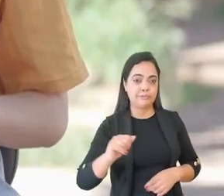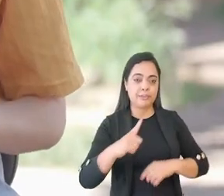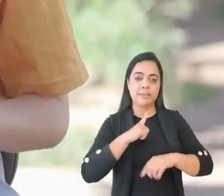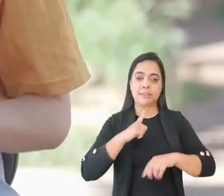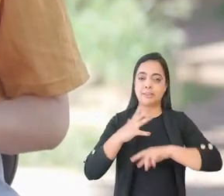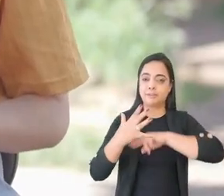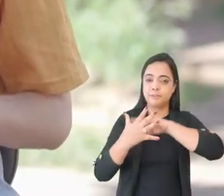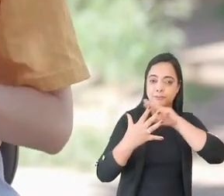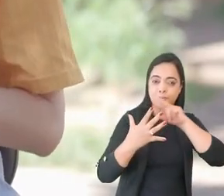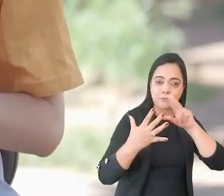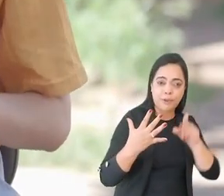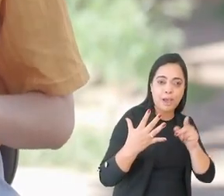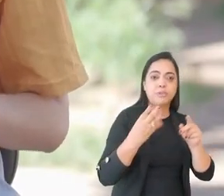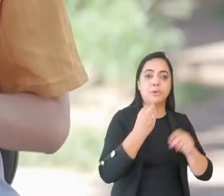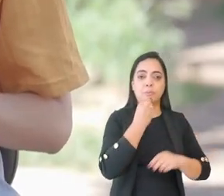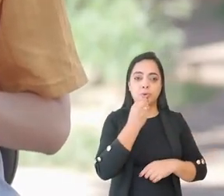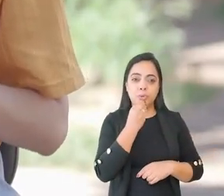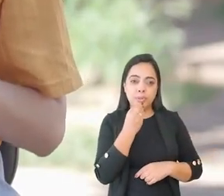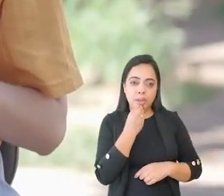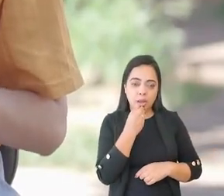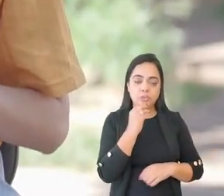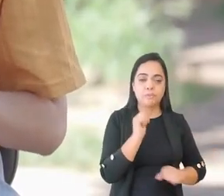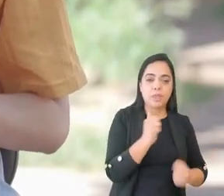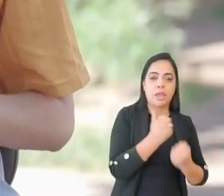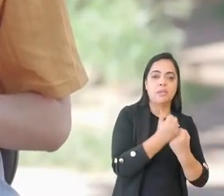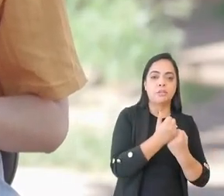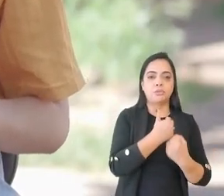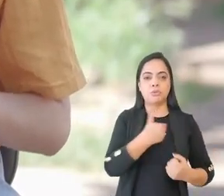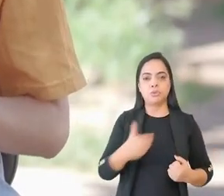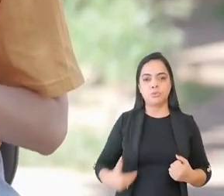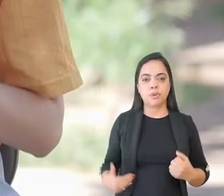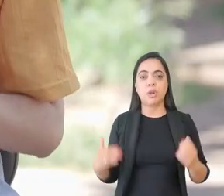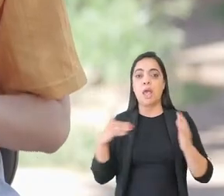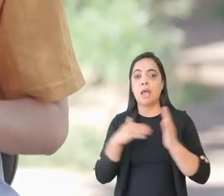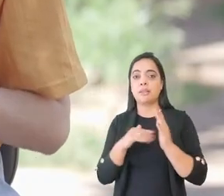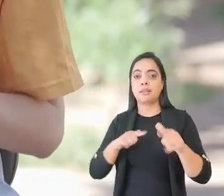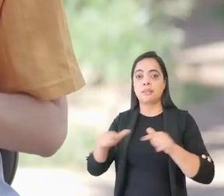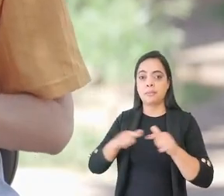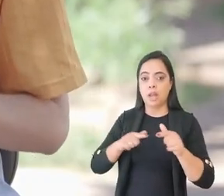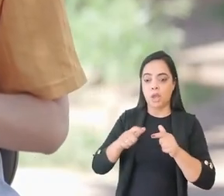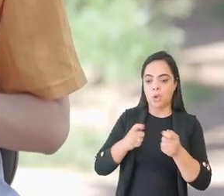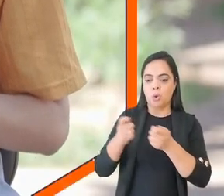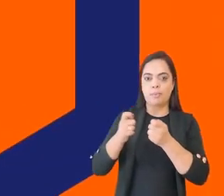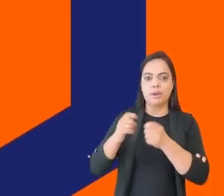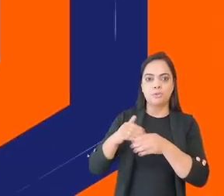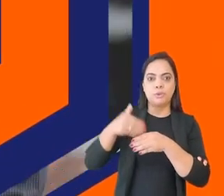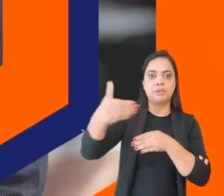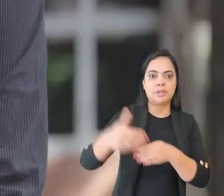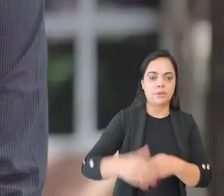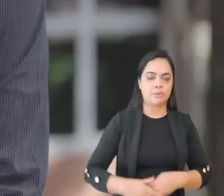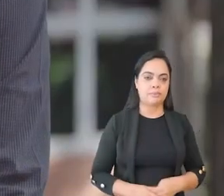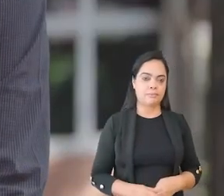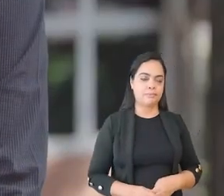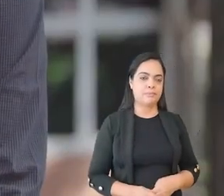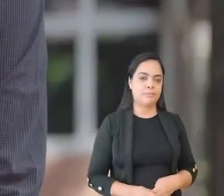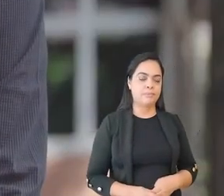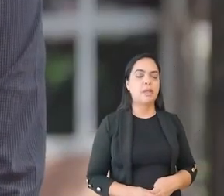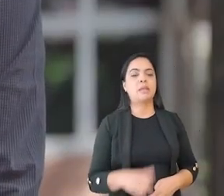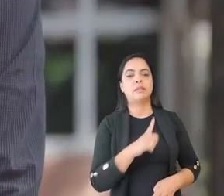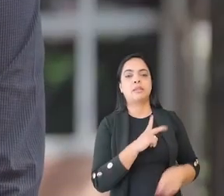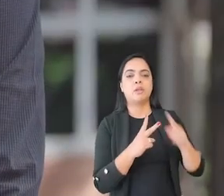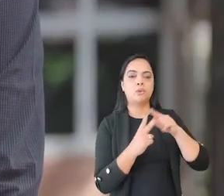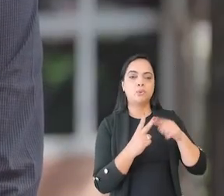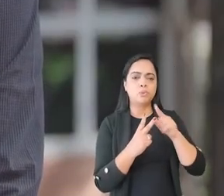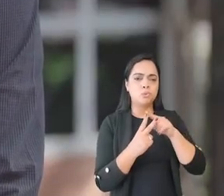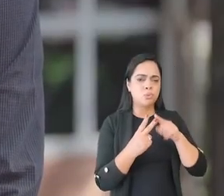perspectivas. São desde oportunidade em assessorias de governo até trabalhar com comércio exterior. A meu juízo são dois os conjuntos de